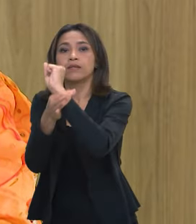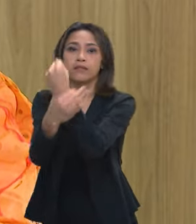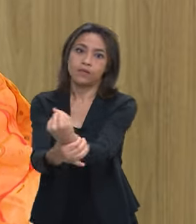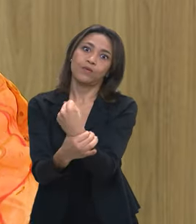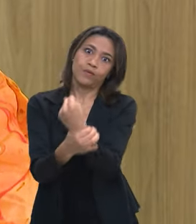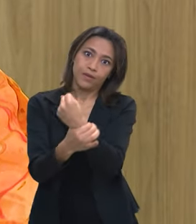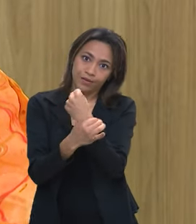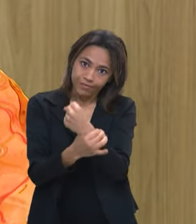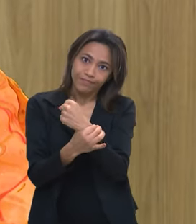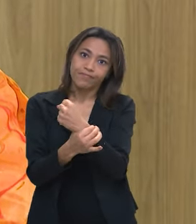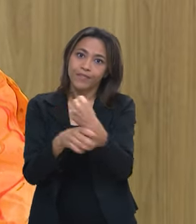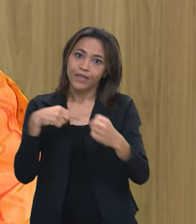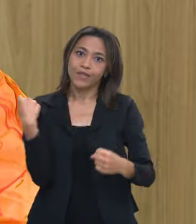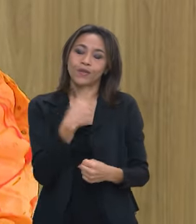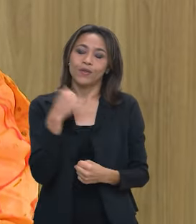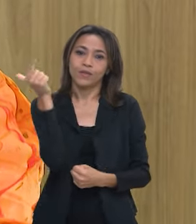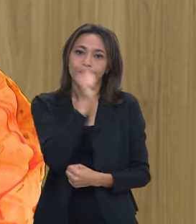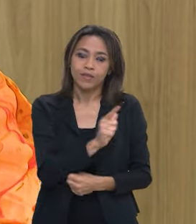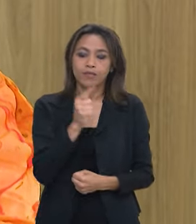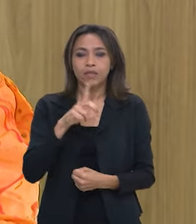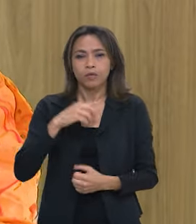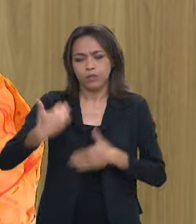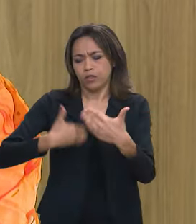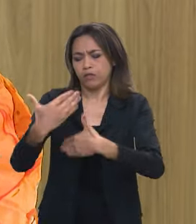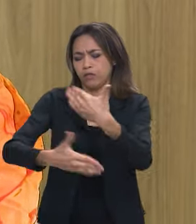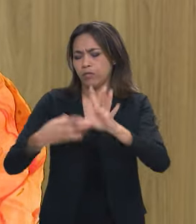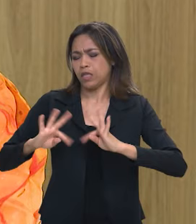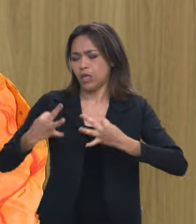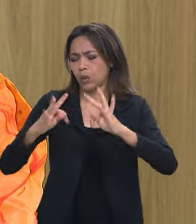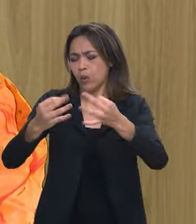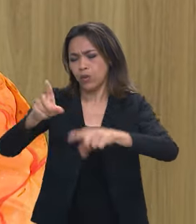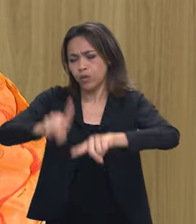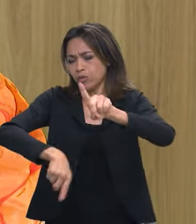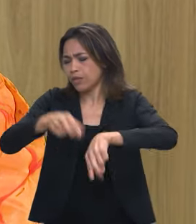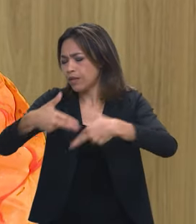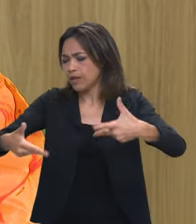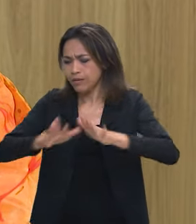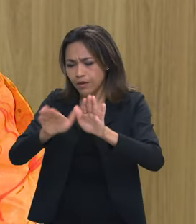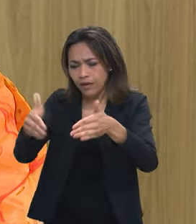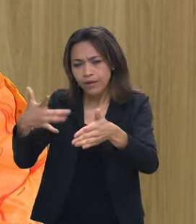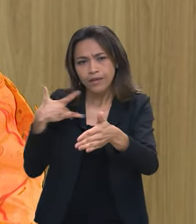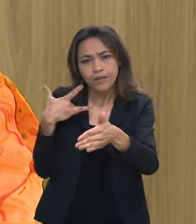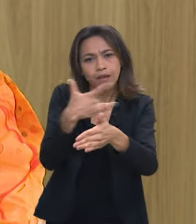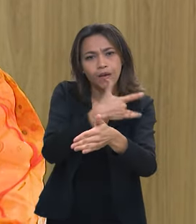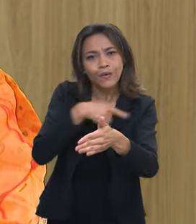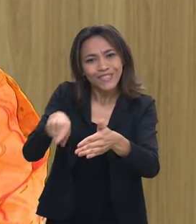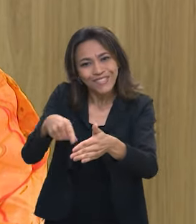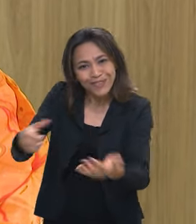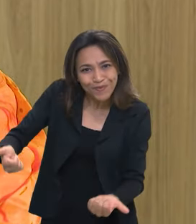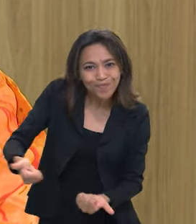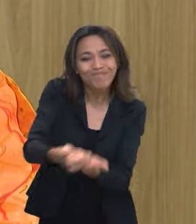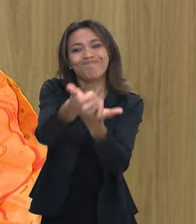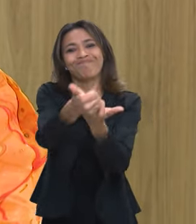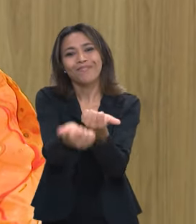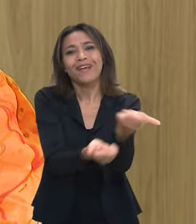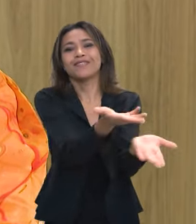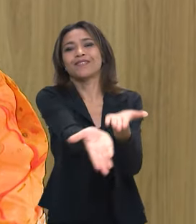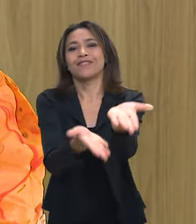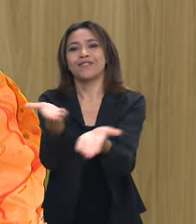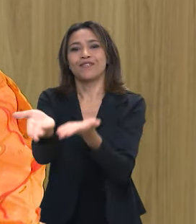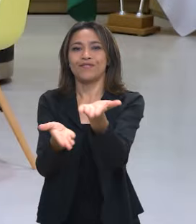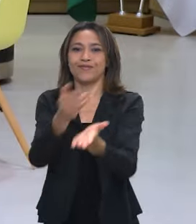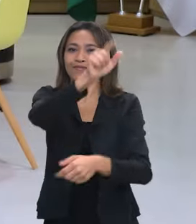garantia de que nós possamos ter um desenvolvimento tecnológico produtos de saúde a serviço da